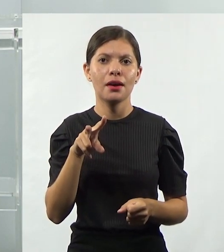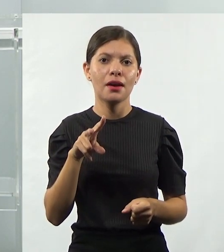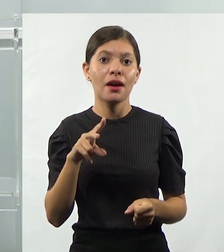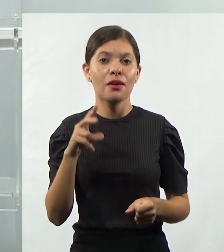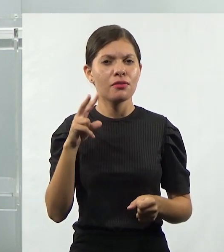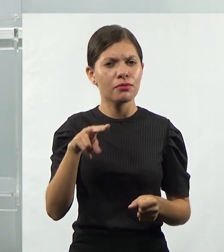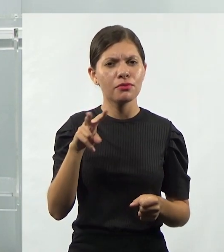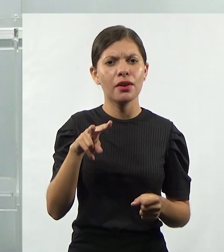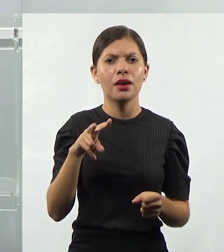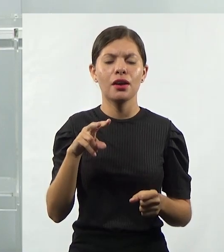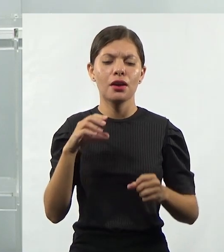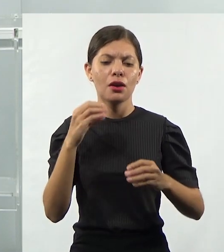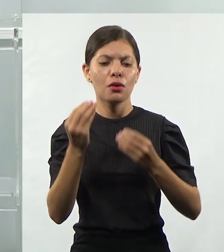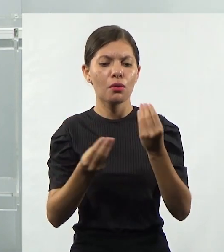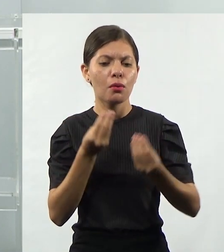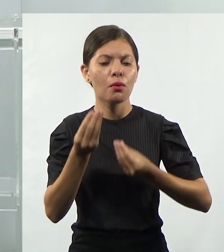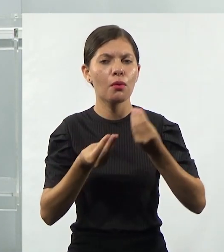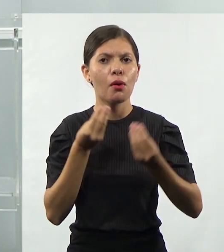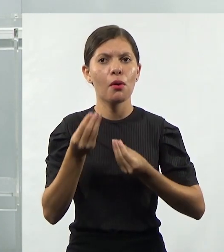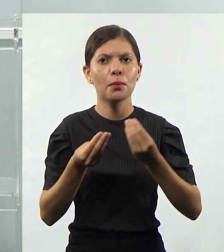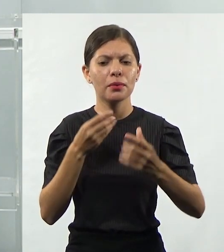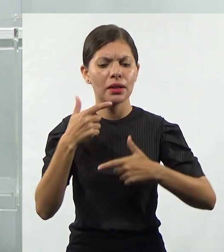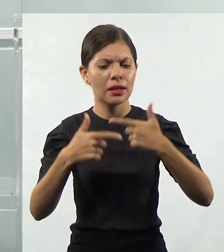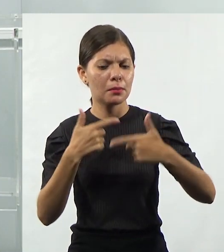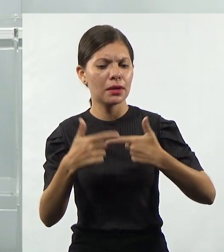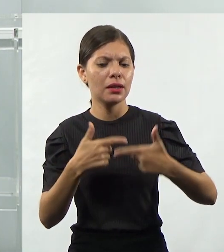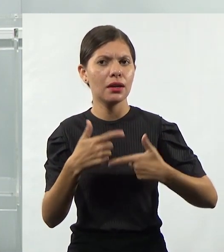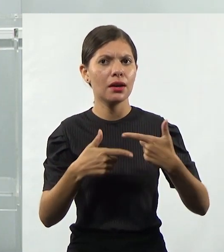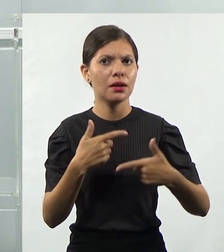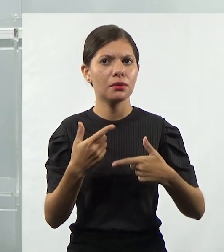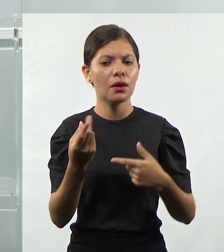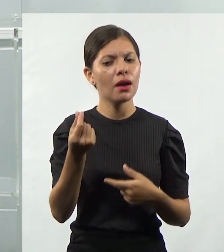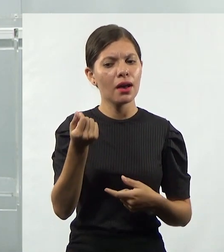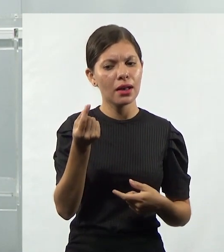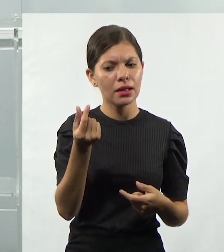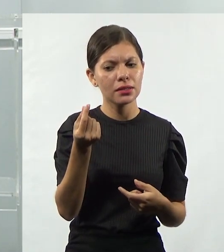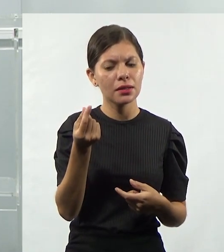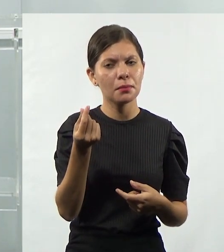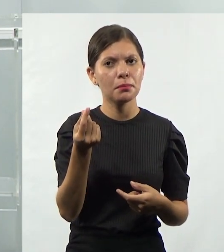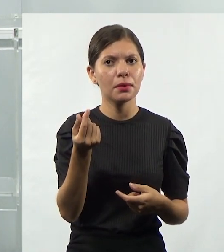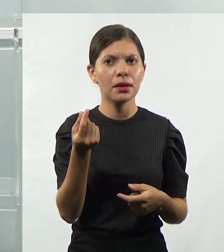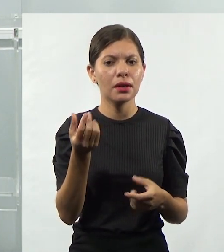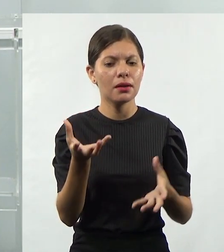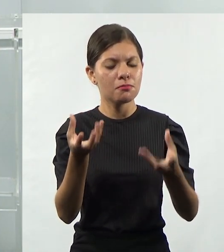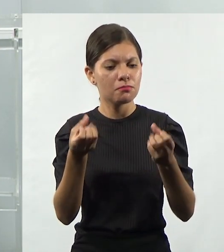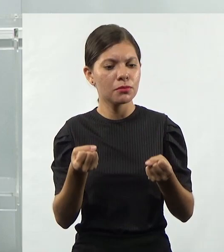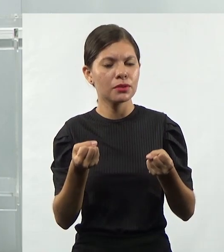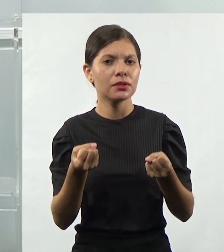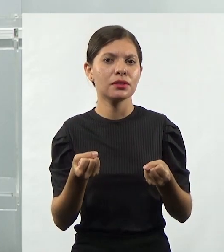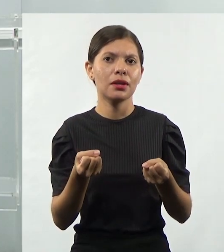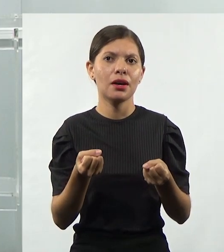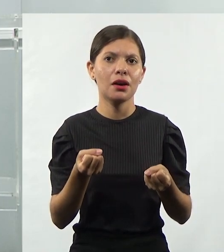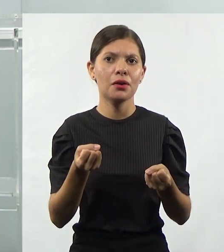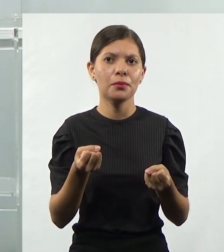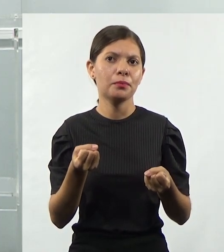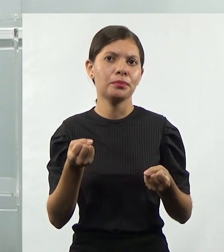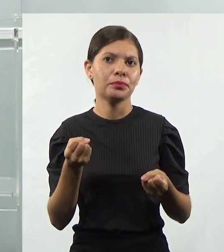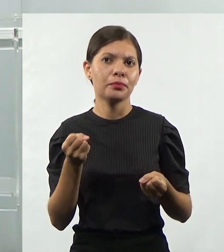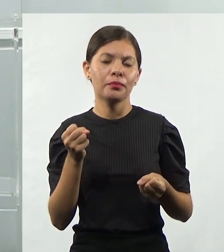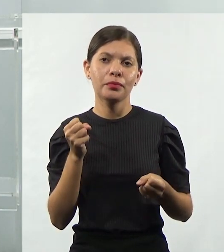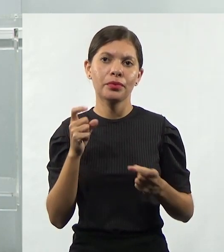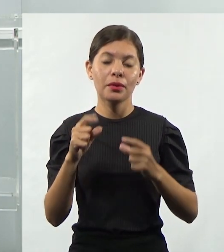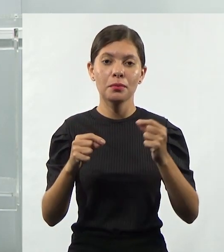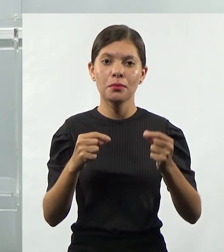Vamos ver como é que ela está indo, se ela tem condição de receber uma promoção, se ela pode desenvolver outra coisa,